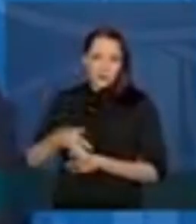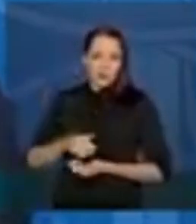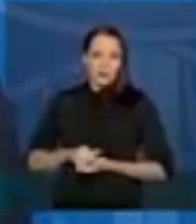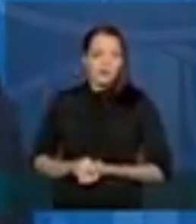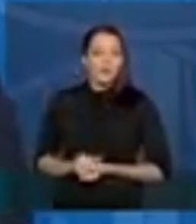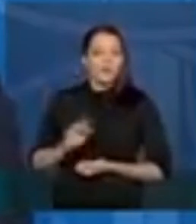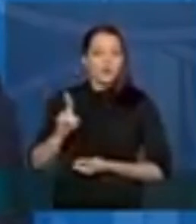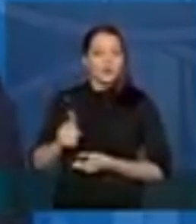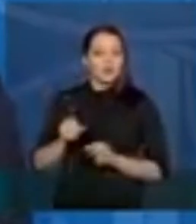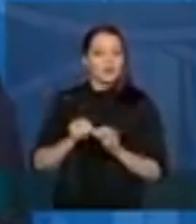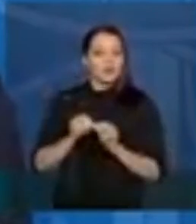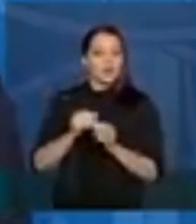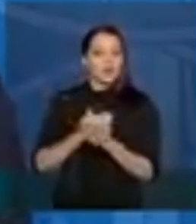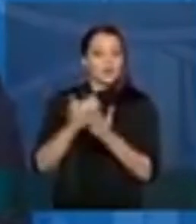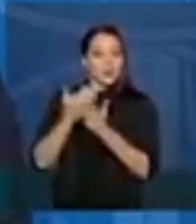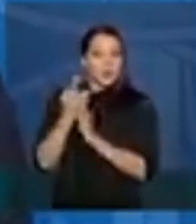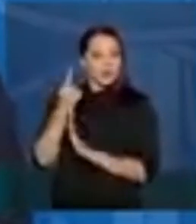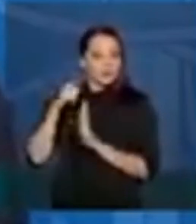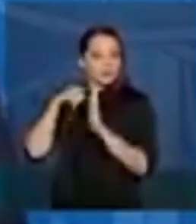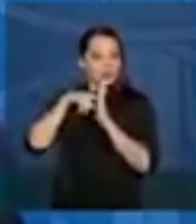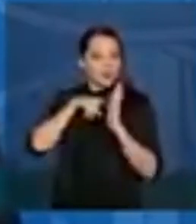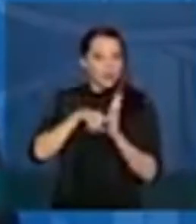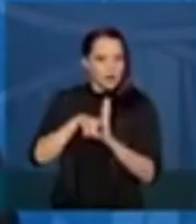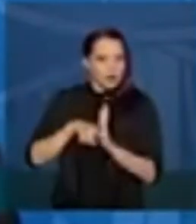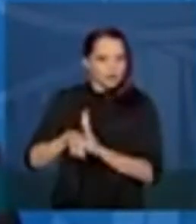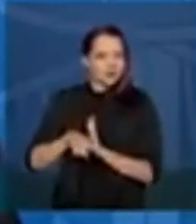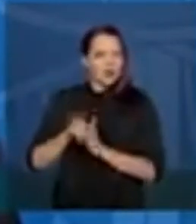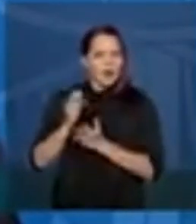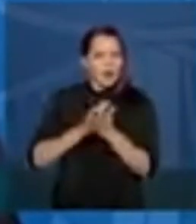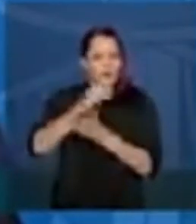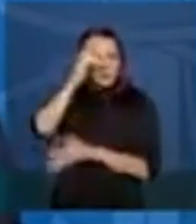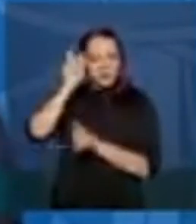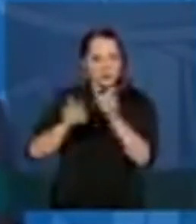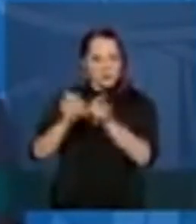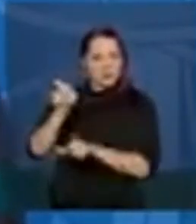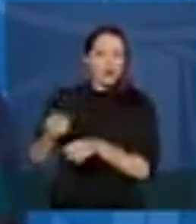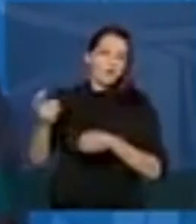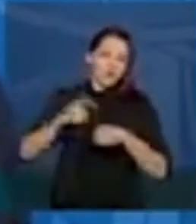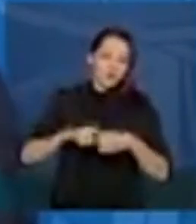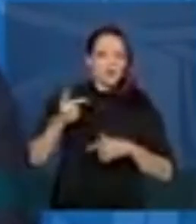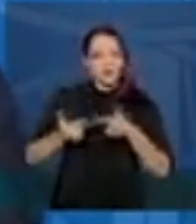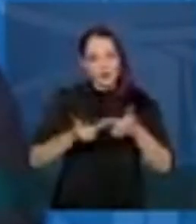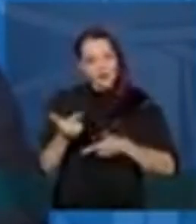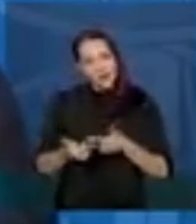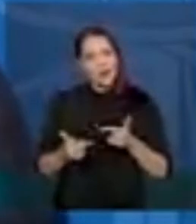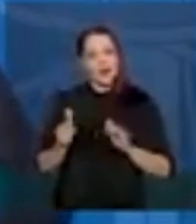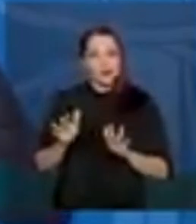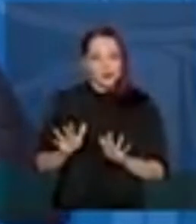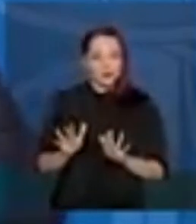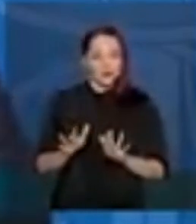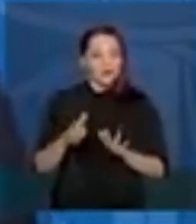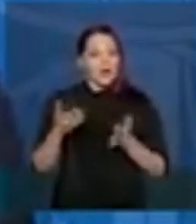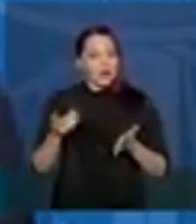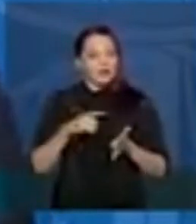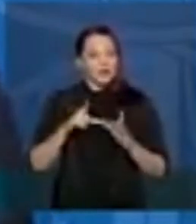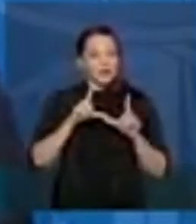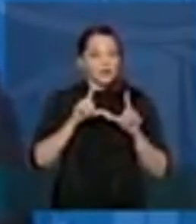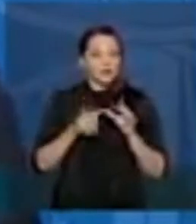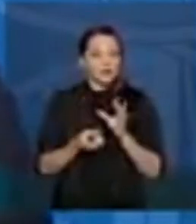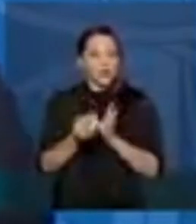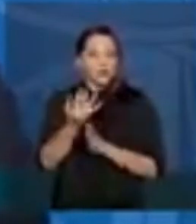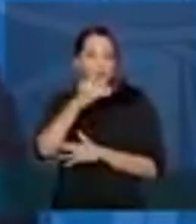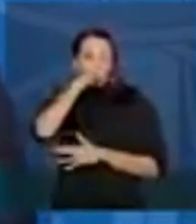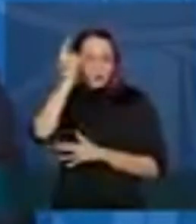se realizada mais uma análise, algumas pessoas, Barreto, já voltaram a trabalhar, etc. Então, há uma redução